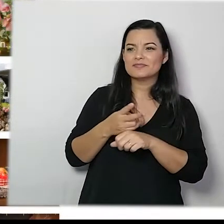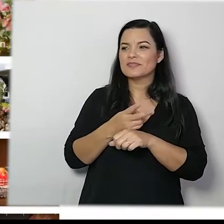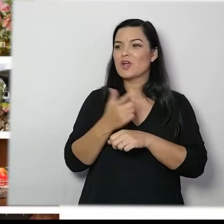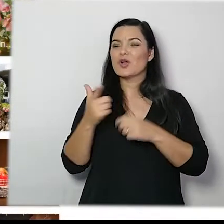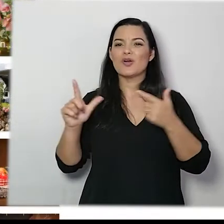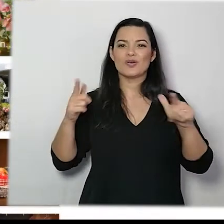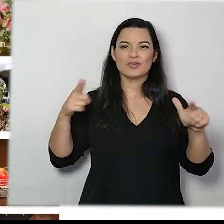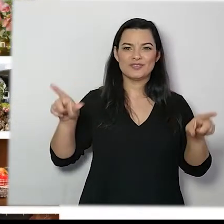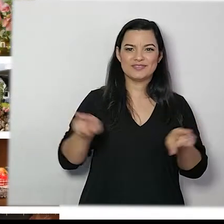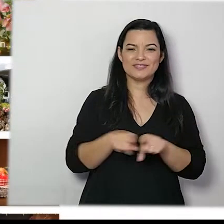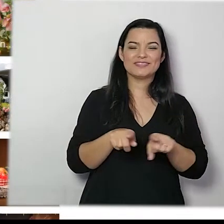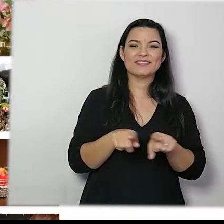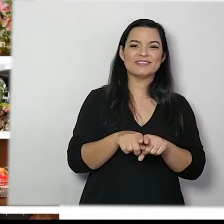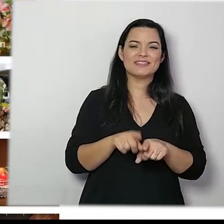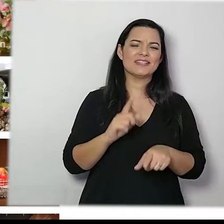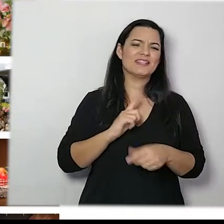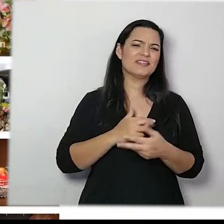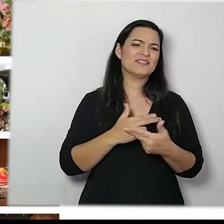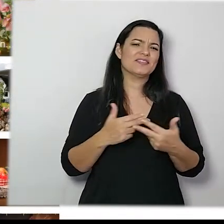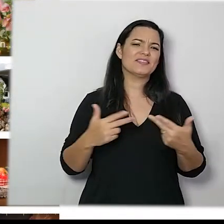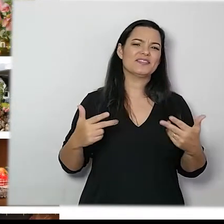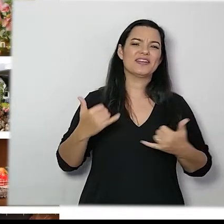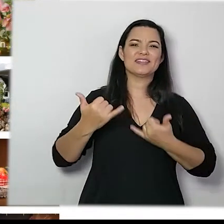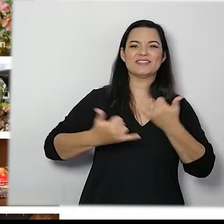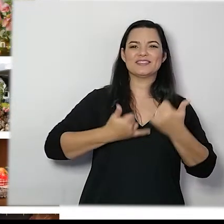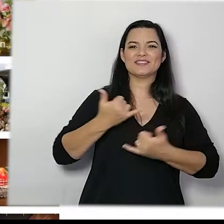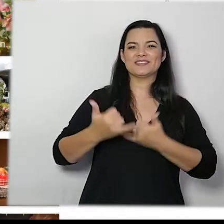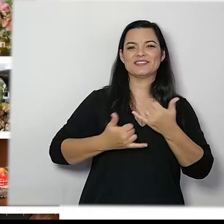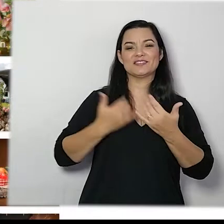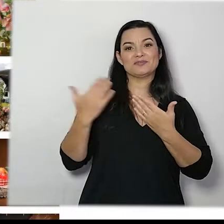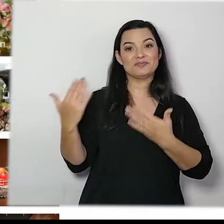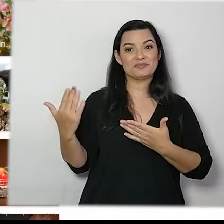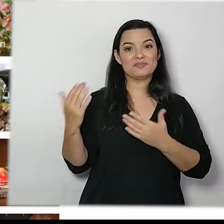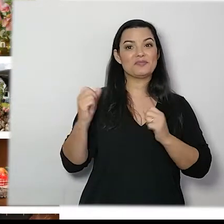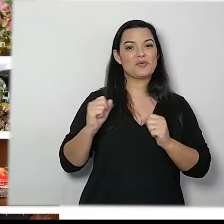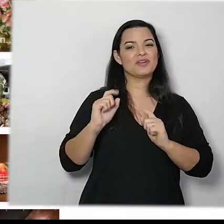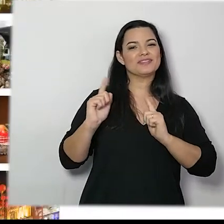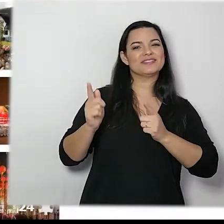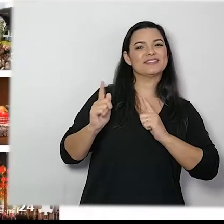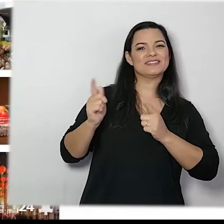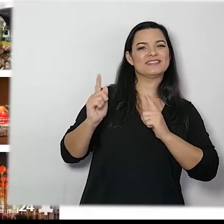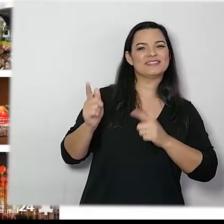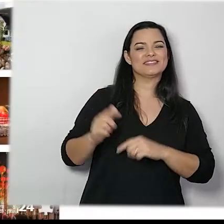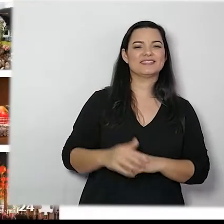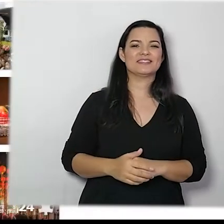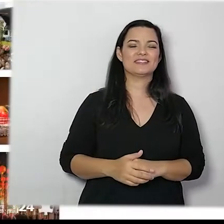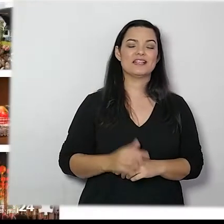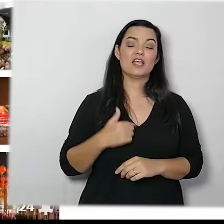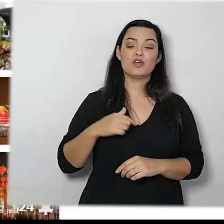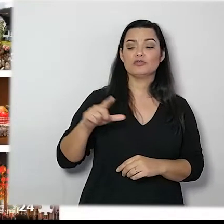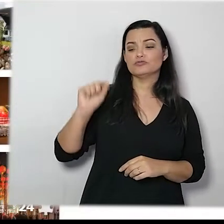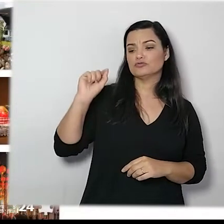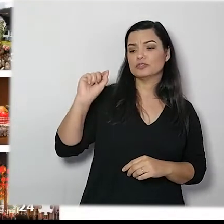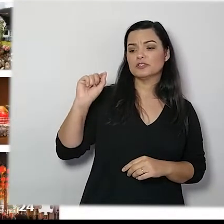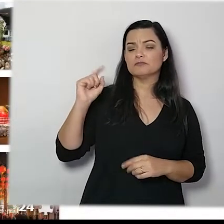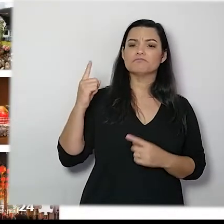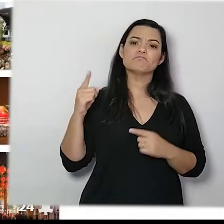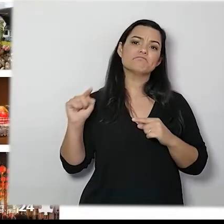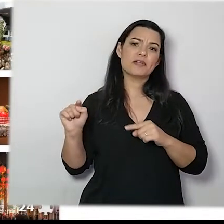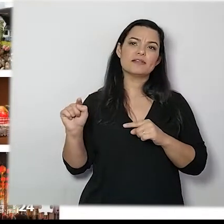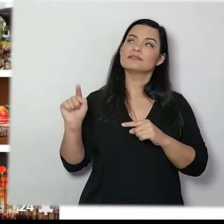Tem vários jogos aqui para vocês se divertirem. Eu vou escolher